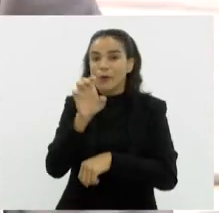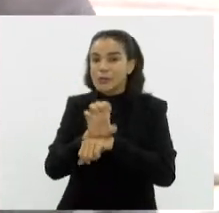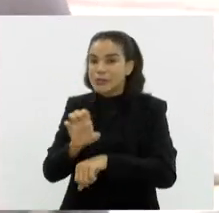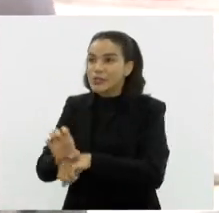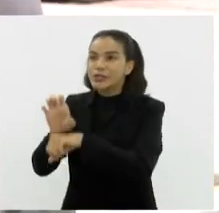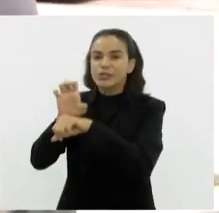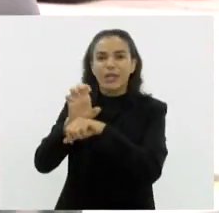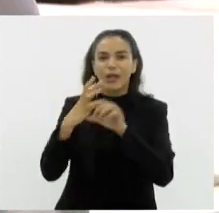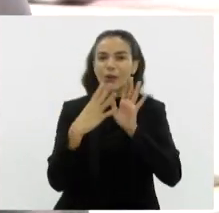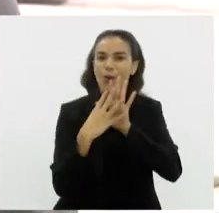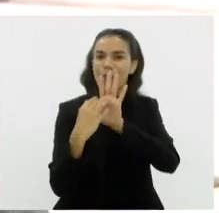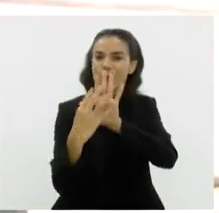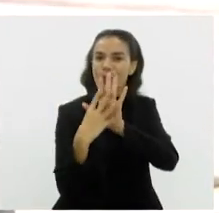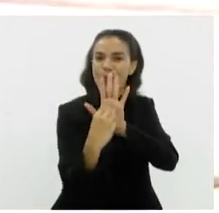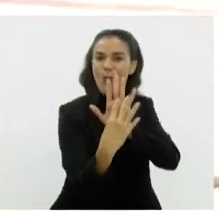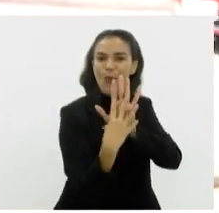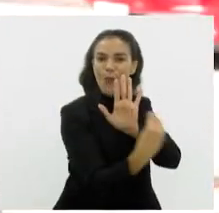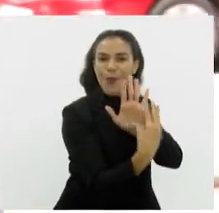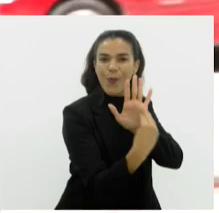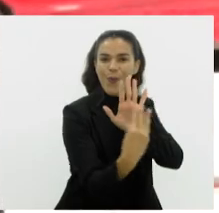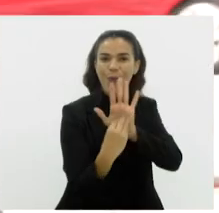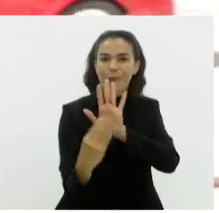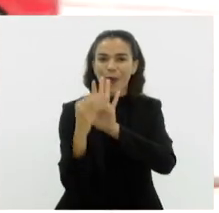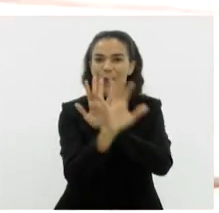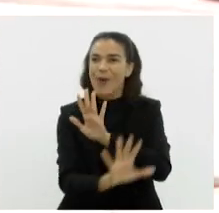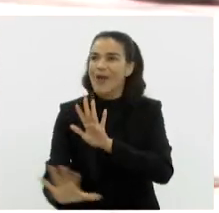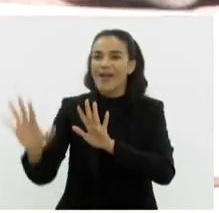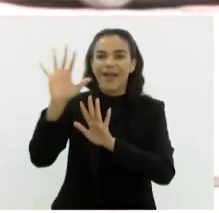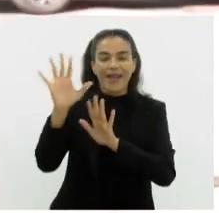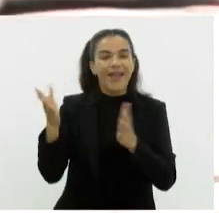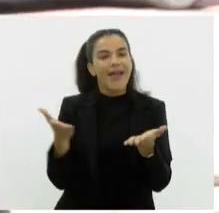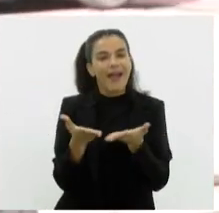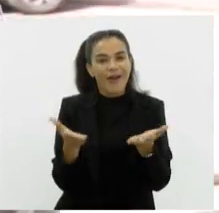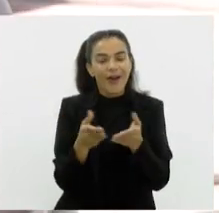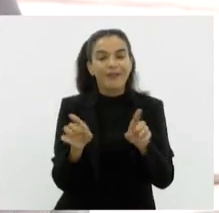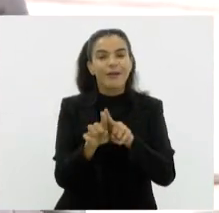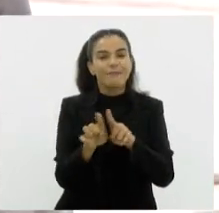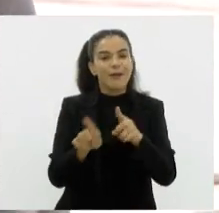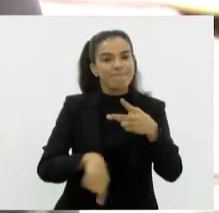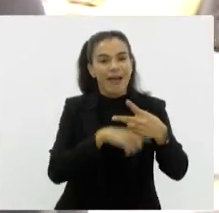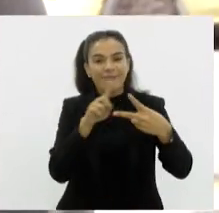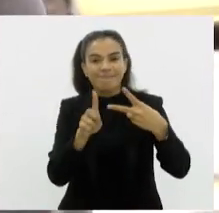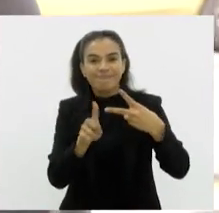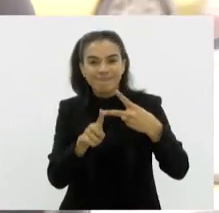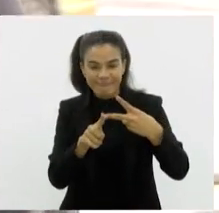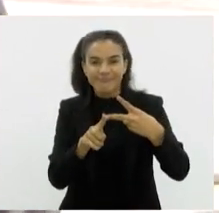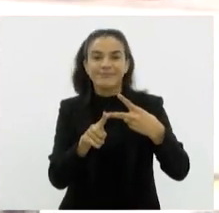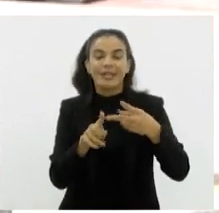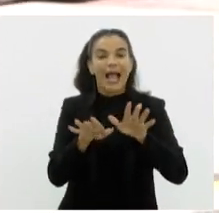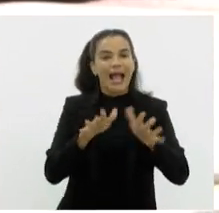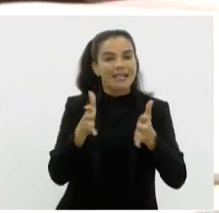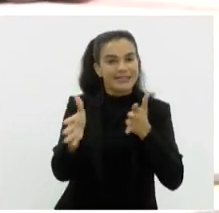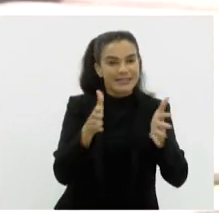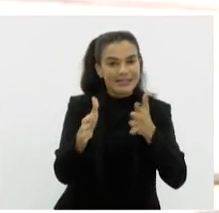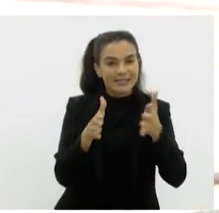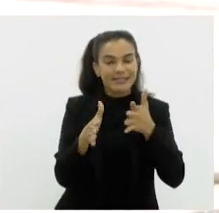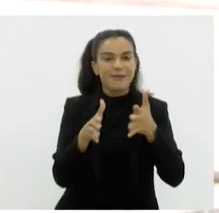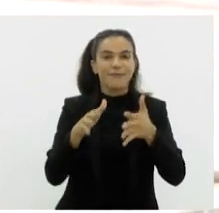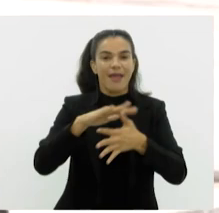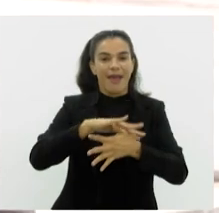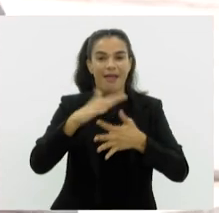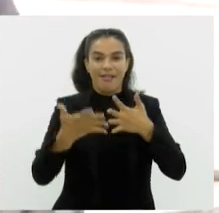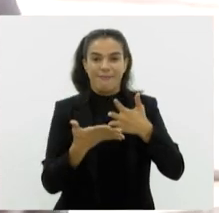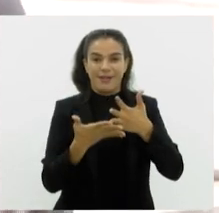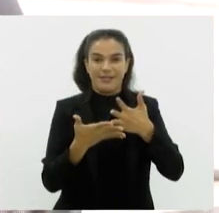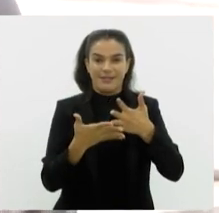já estão copiando essa nossa iniciativa, o que é muito bom. E agora a gente lança mais uma questão da acessibilidade, que são